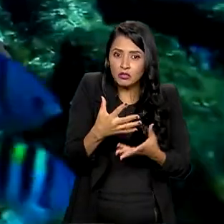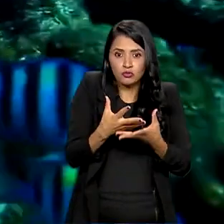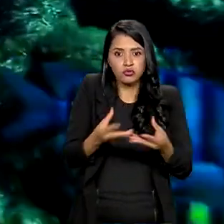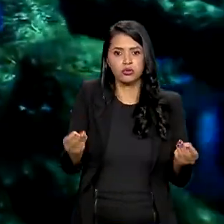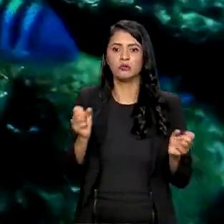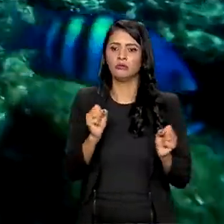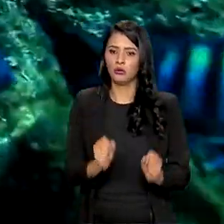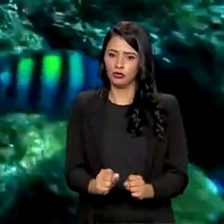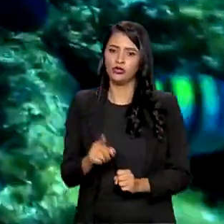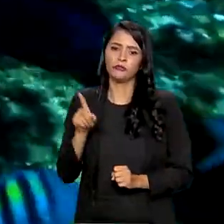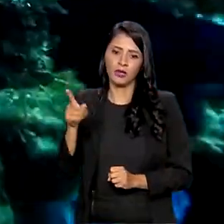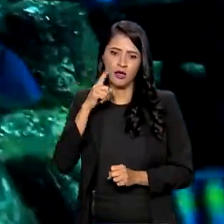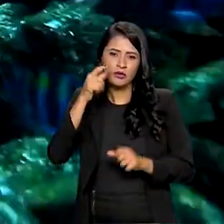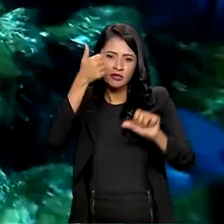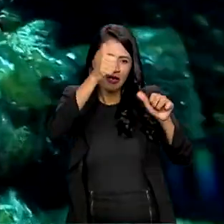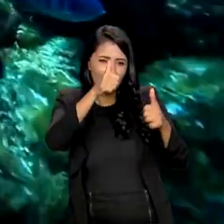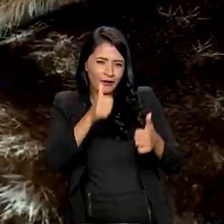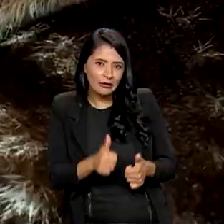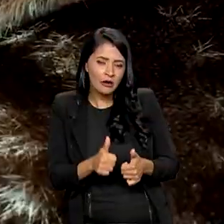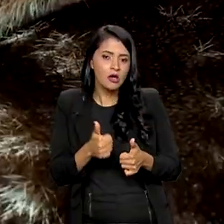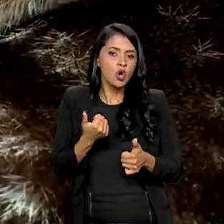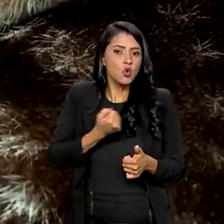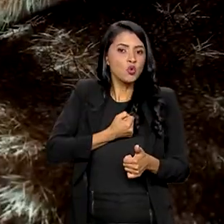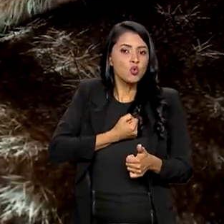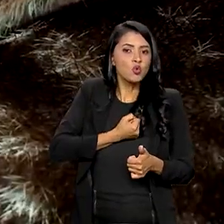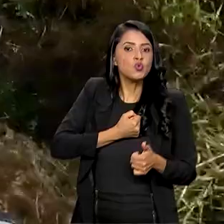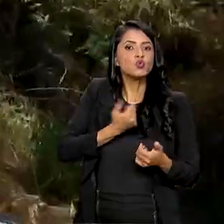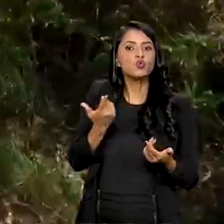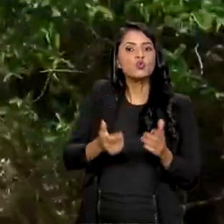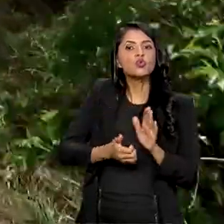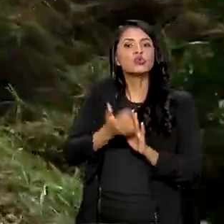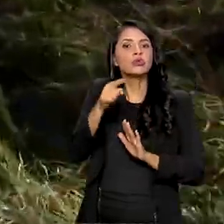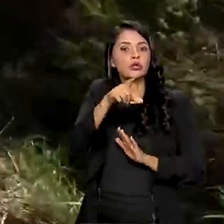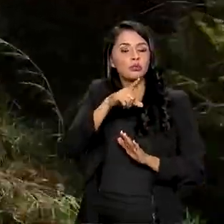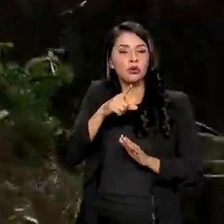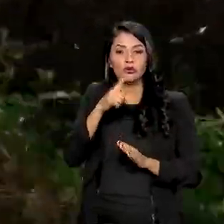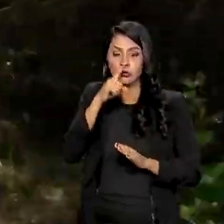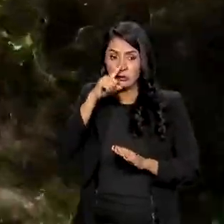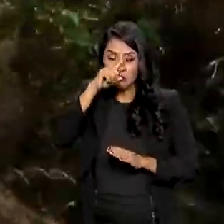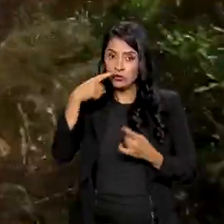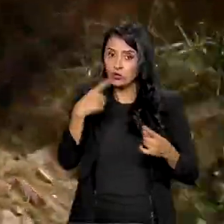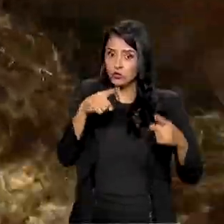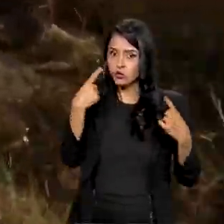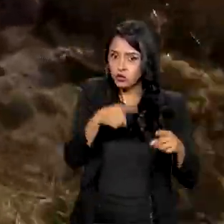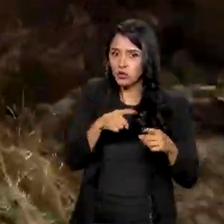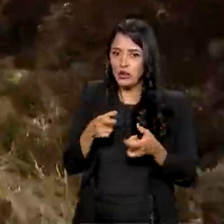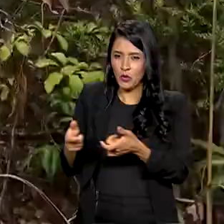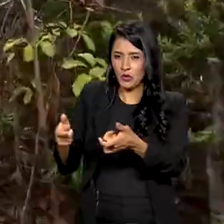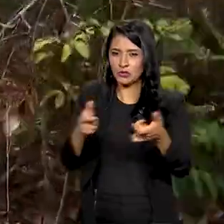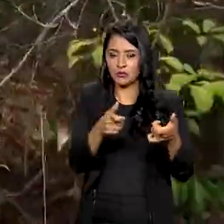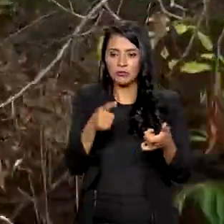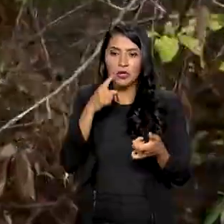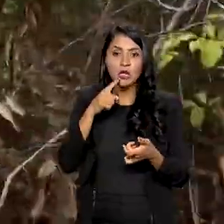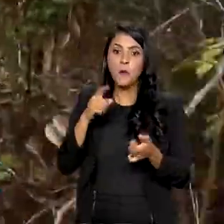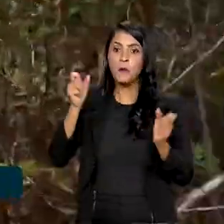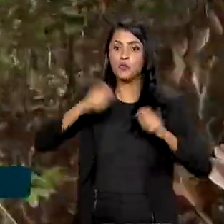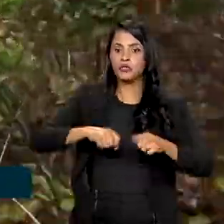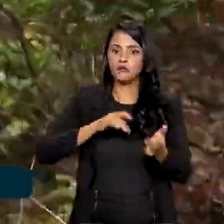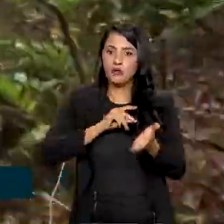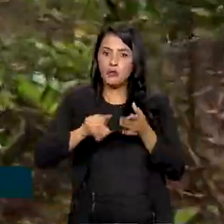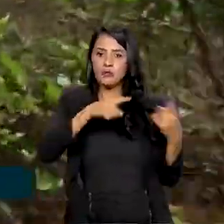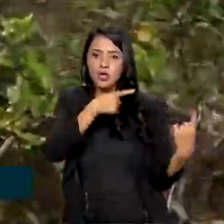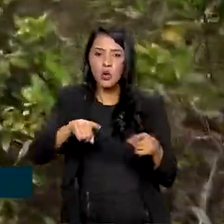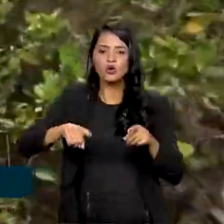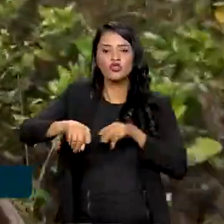ICMBio vem avaliando o grau de ameaça em cada população e detalhando os possíveis inimigos nos diversos